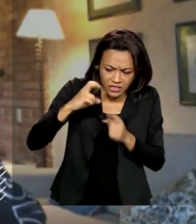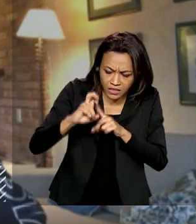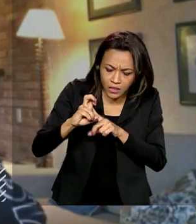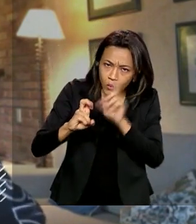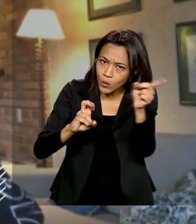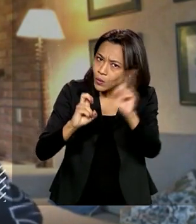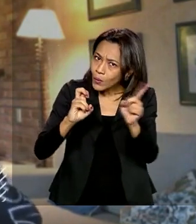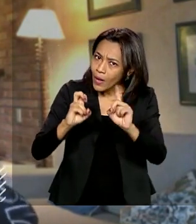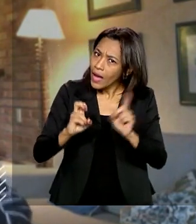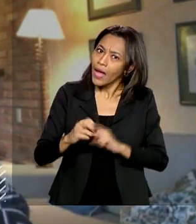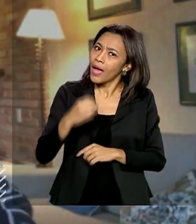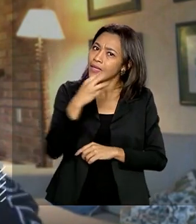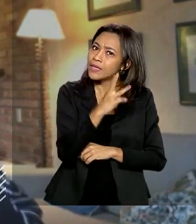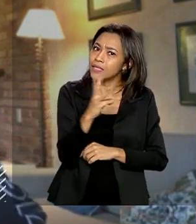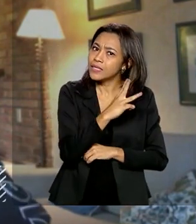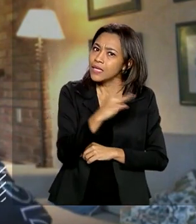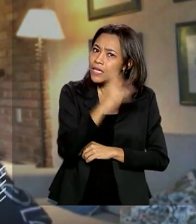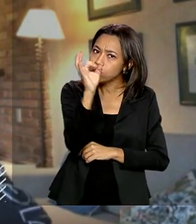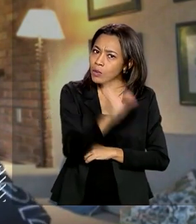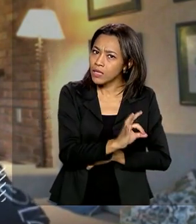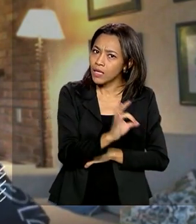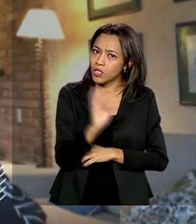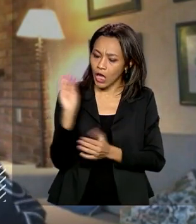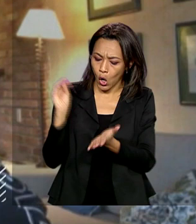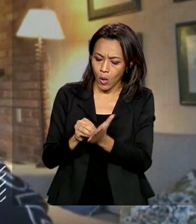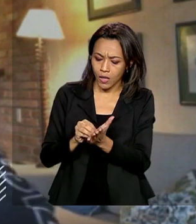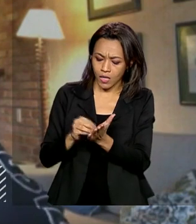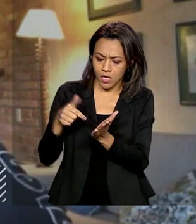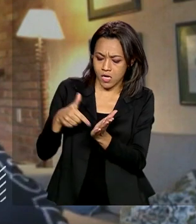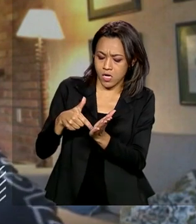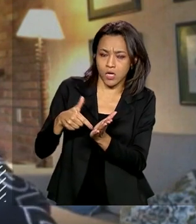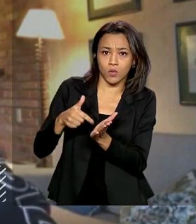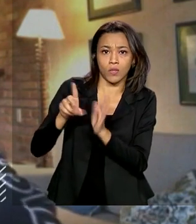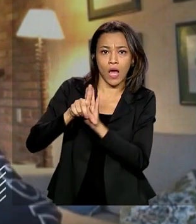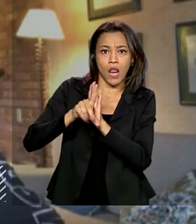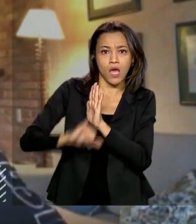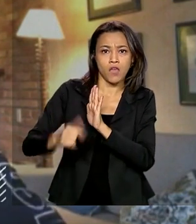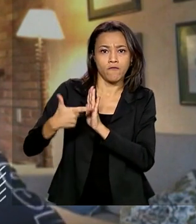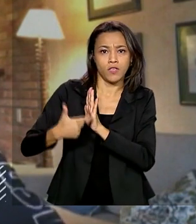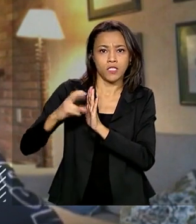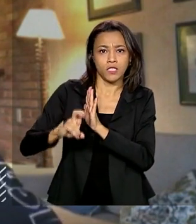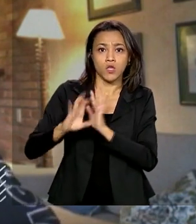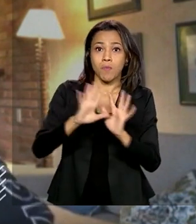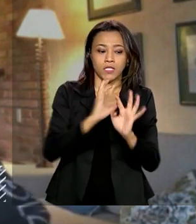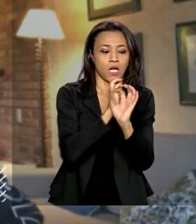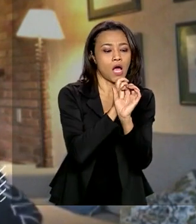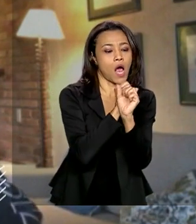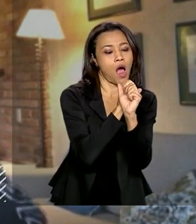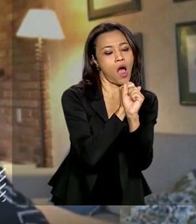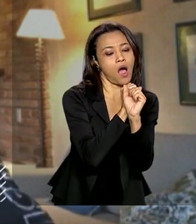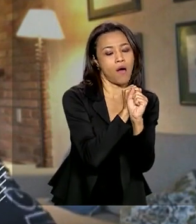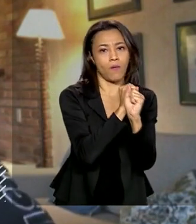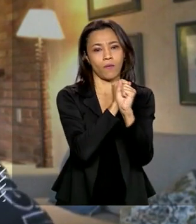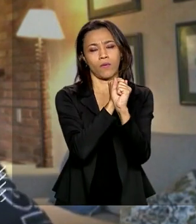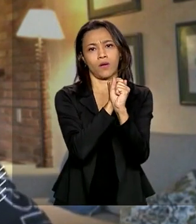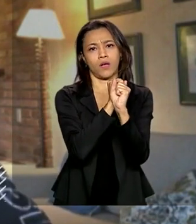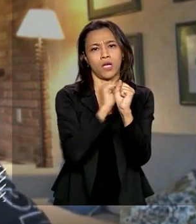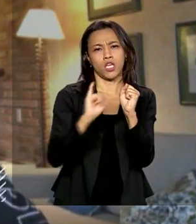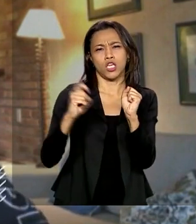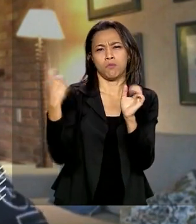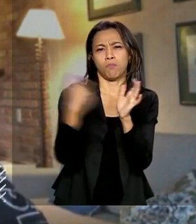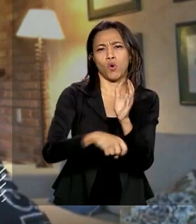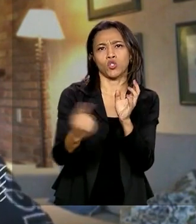33%. Declarada mesmo na lei é 25%, mas a forma como é calculada, gerando imposto sobre